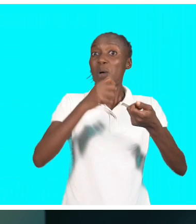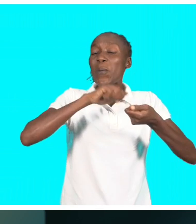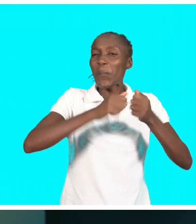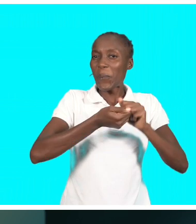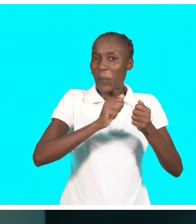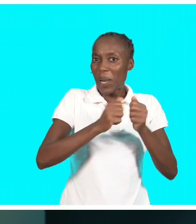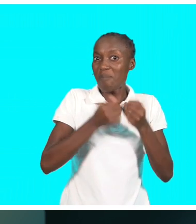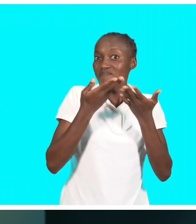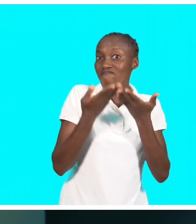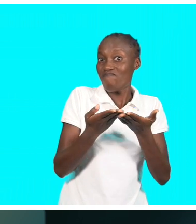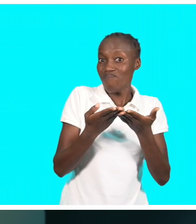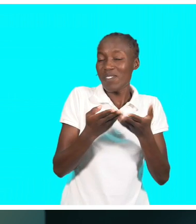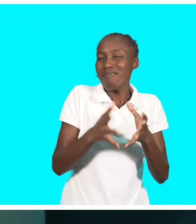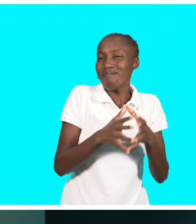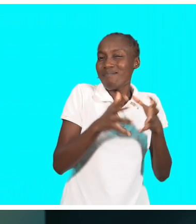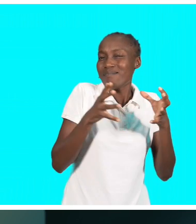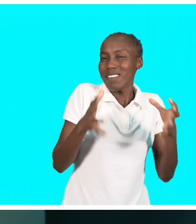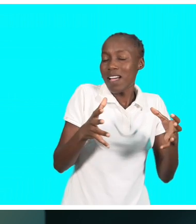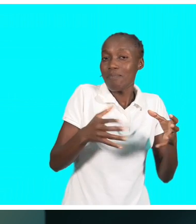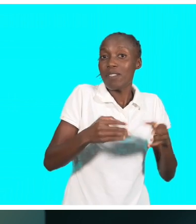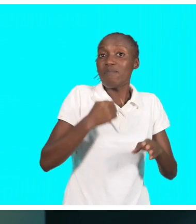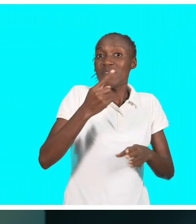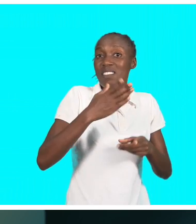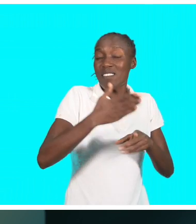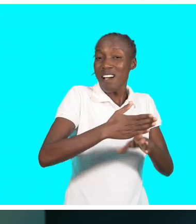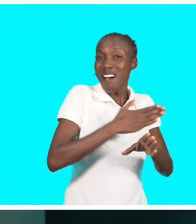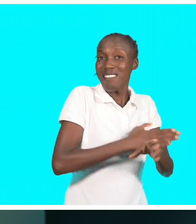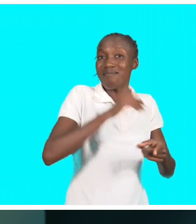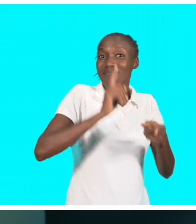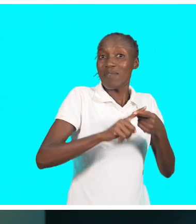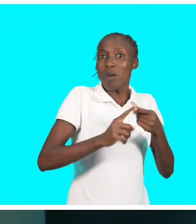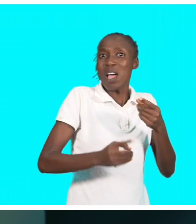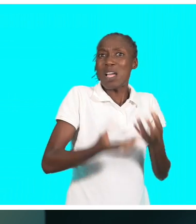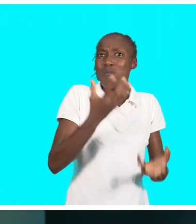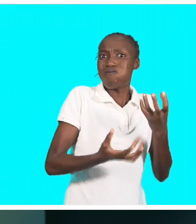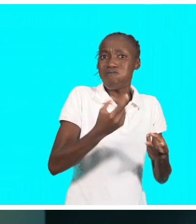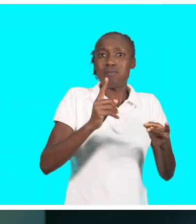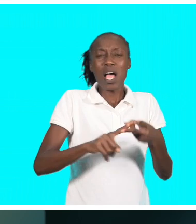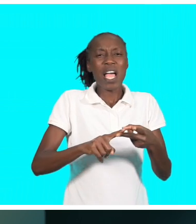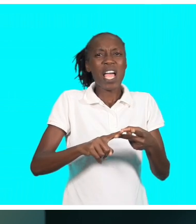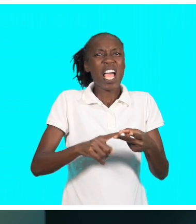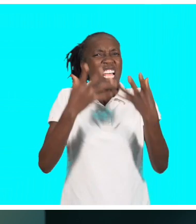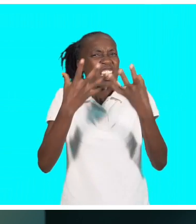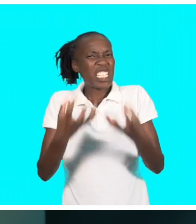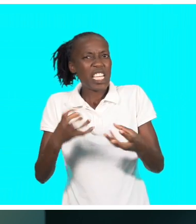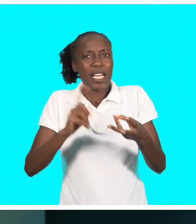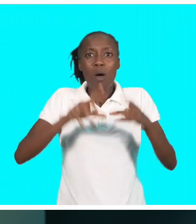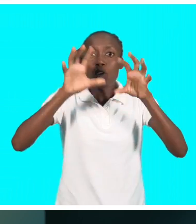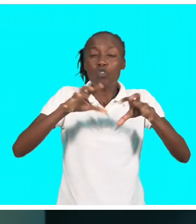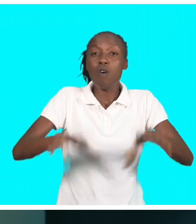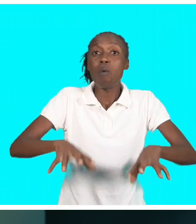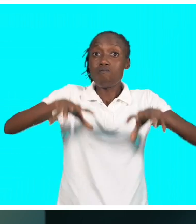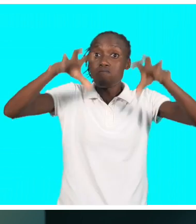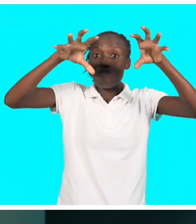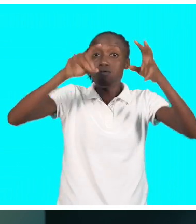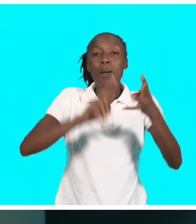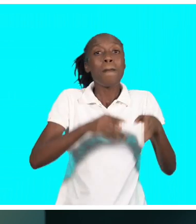que agravam o grau de vulnerabilidade. Como eu havia mencionado, pode ser uma queimada, seca, cheias.